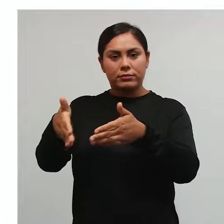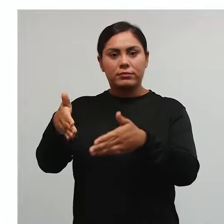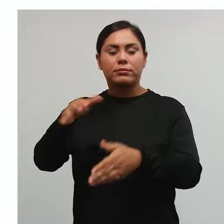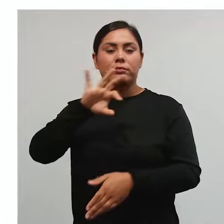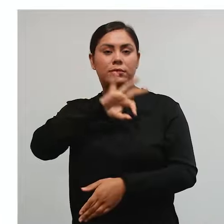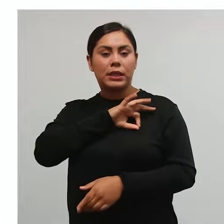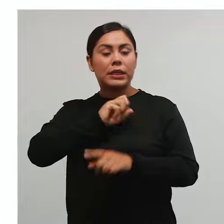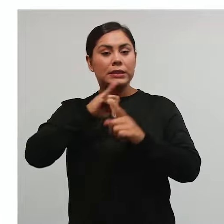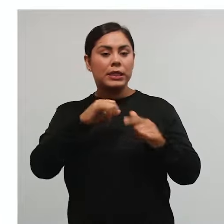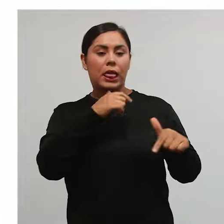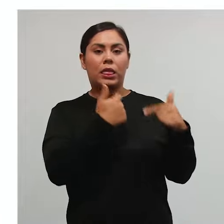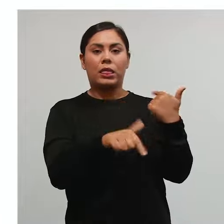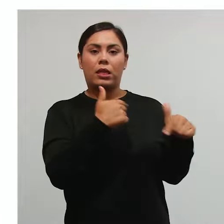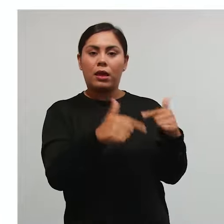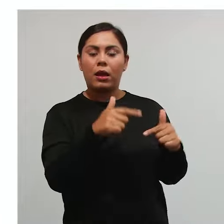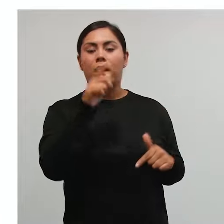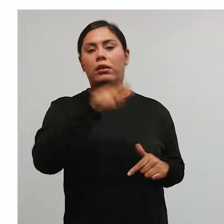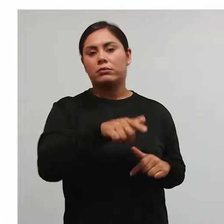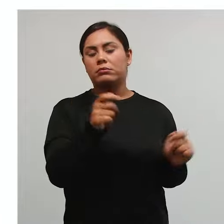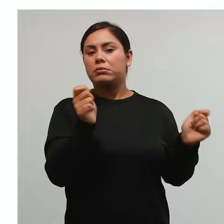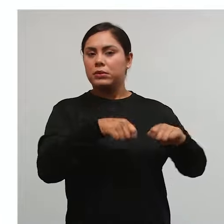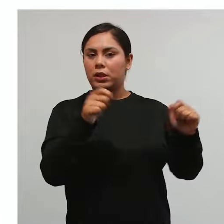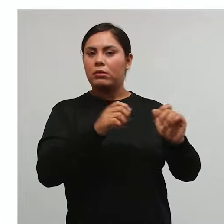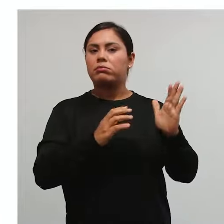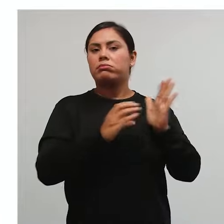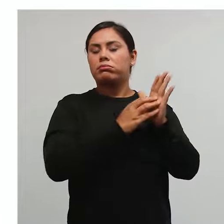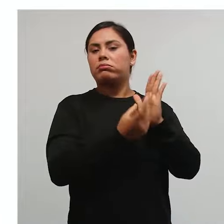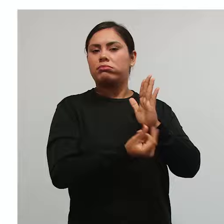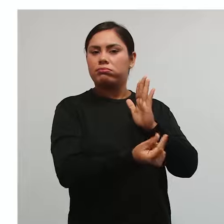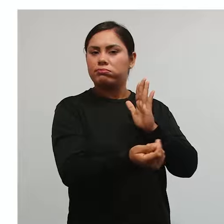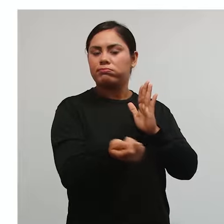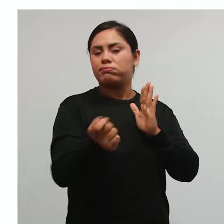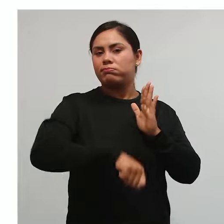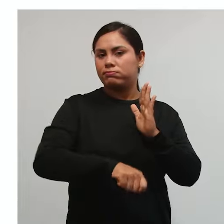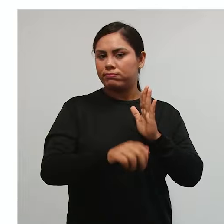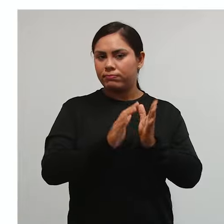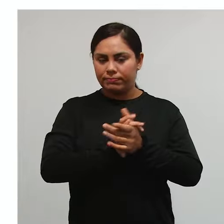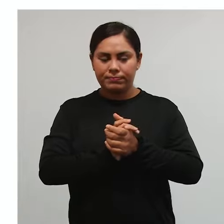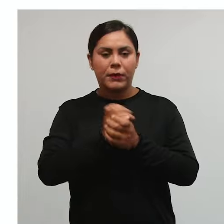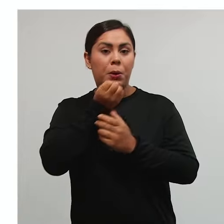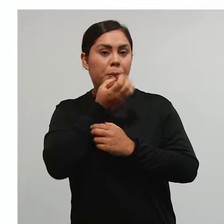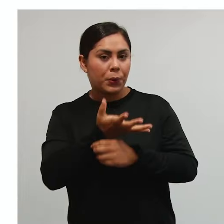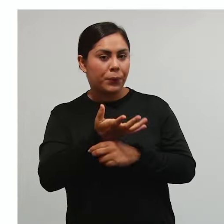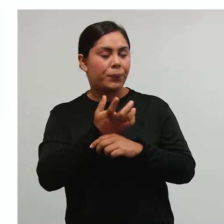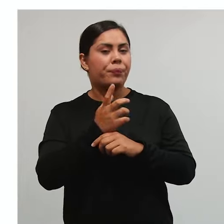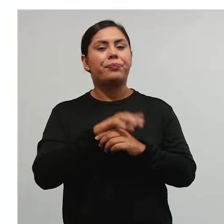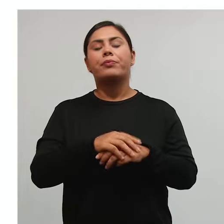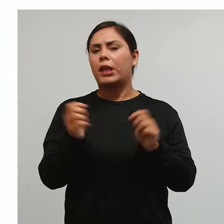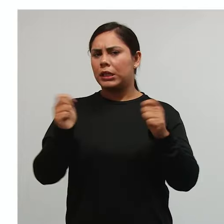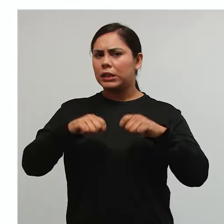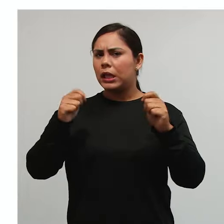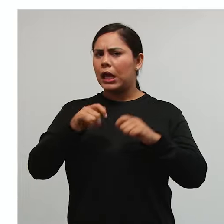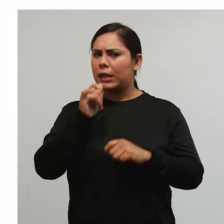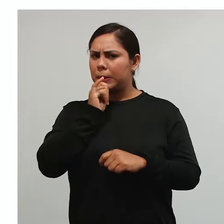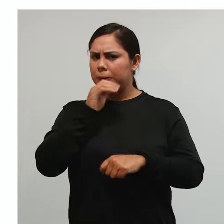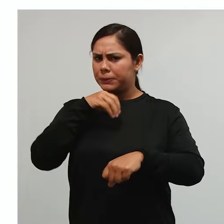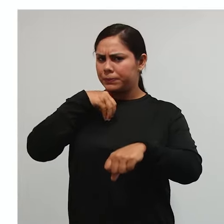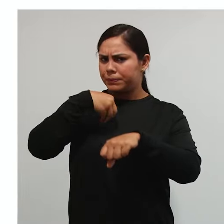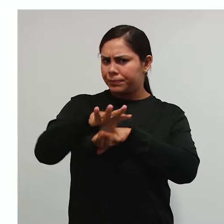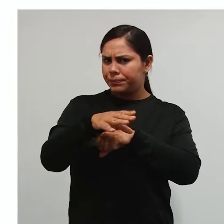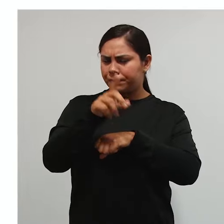se for de serviço, aí sim pode ser efetivo ou potencial, tá? Bom, poderia dar um exemplo de